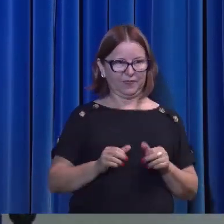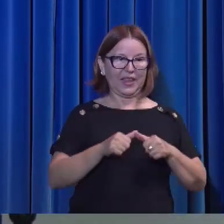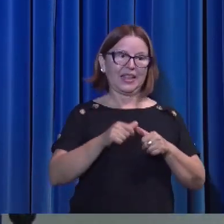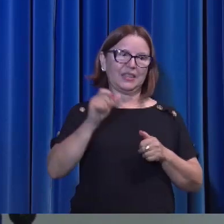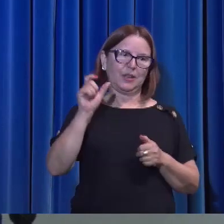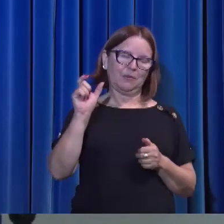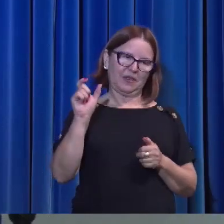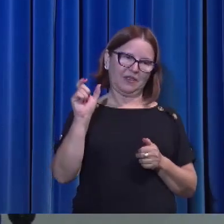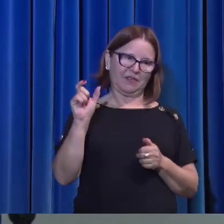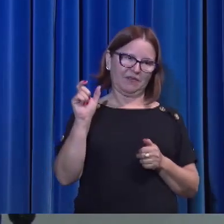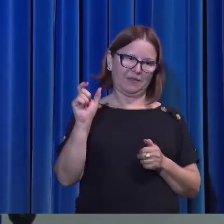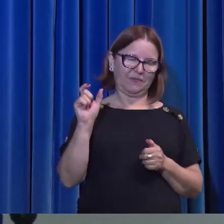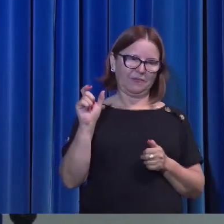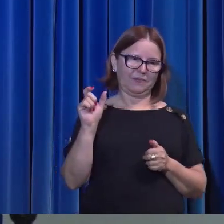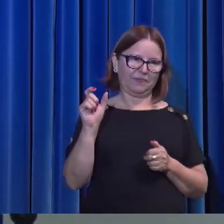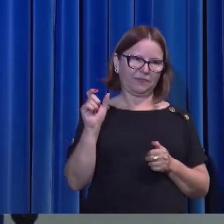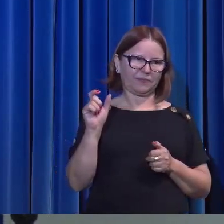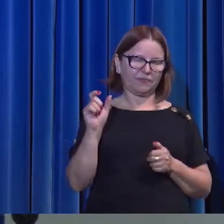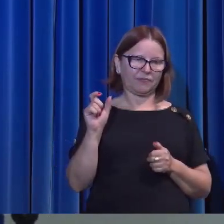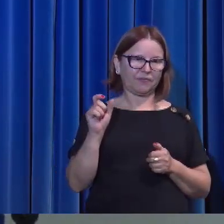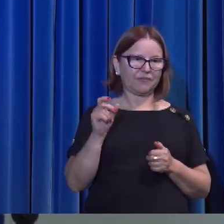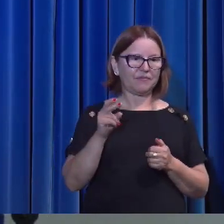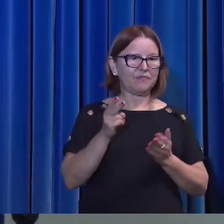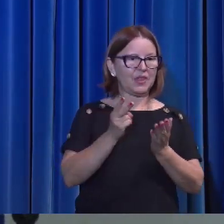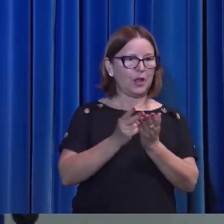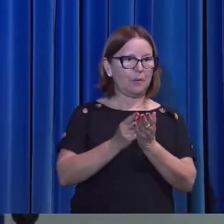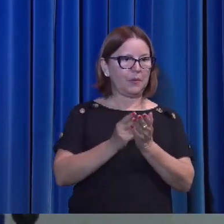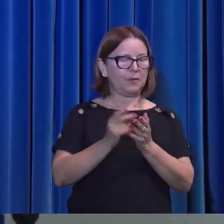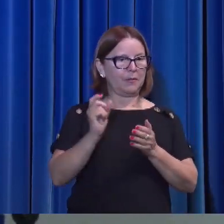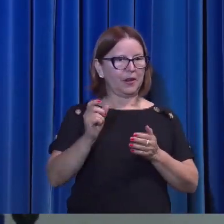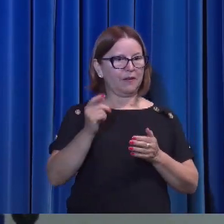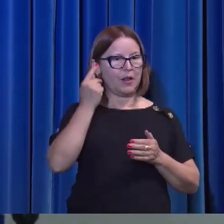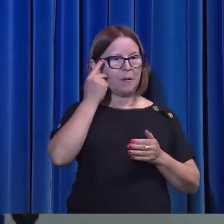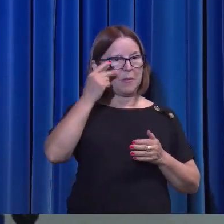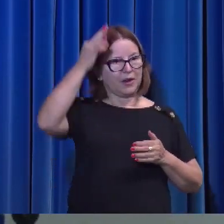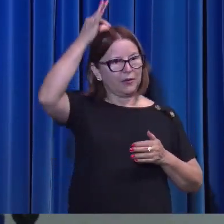paráclitos. Mesma palavra para o Espírito Santo.